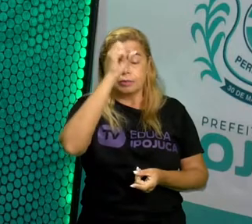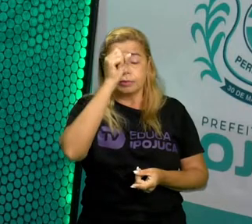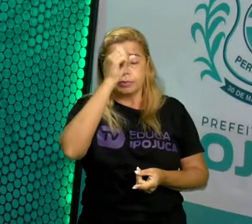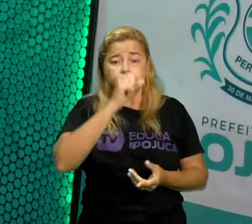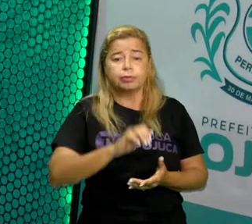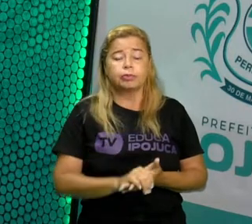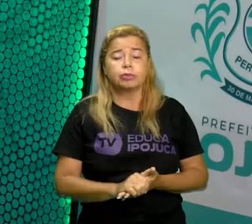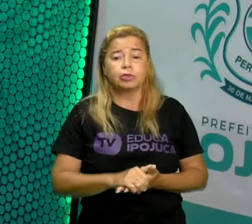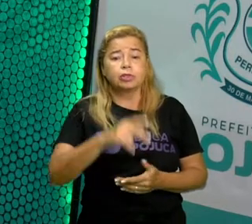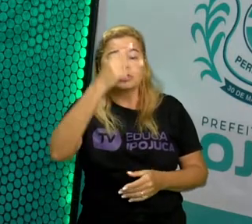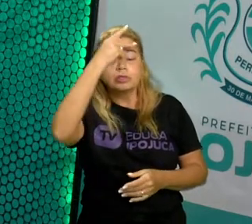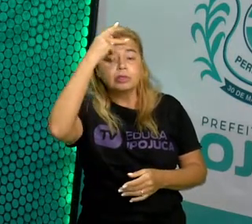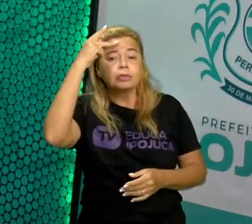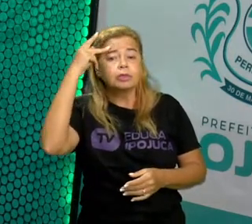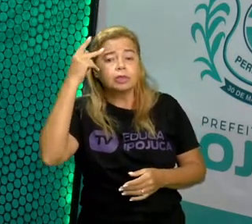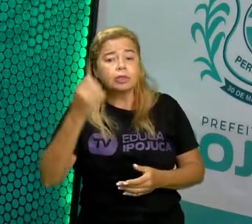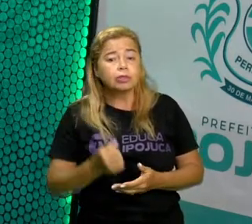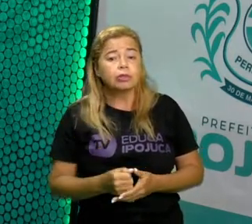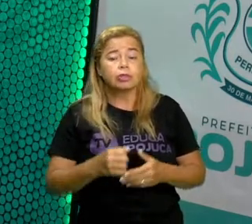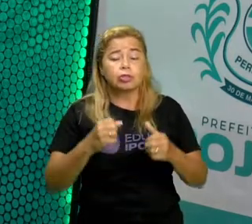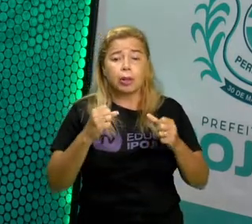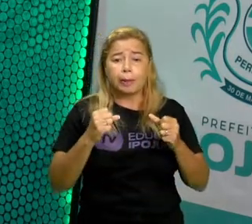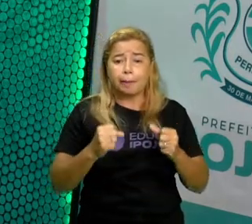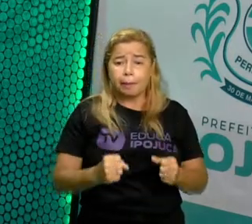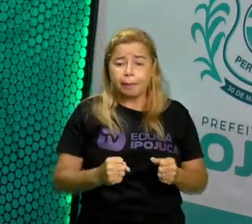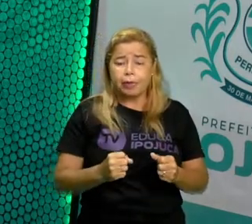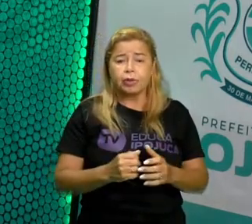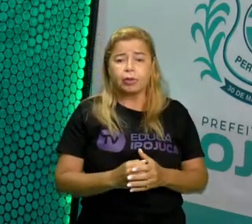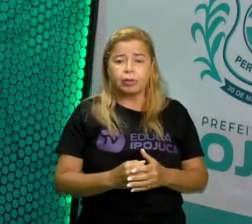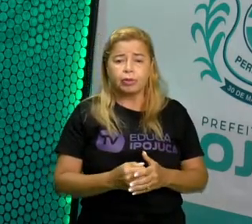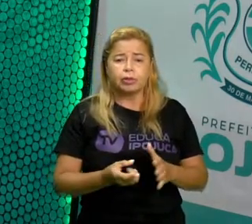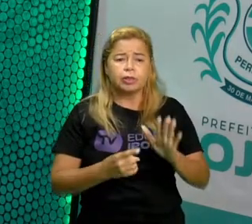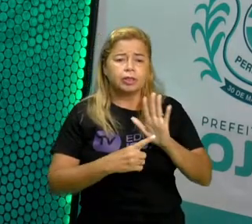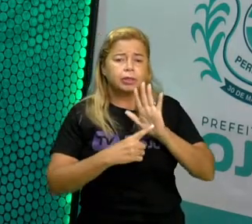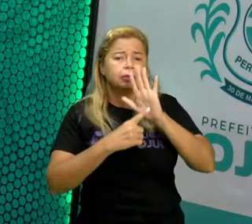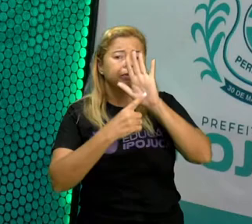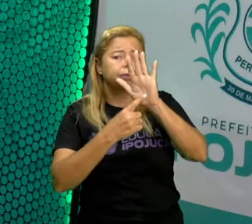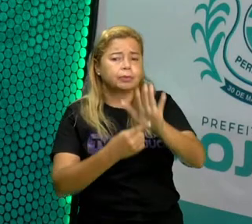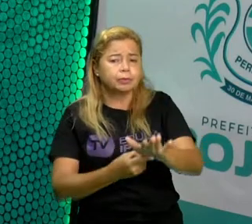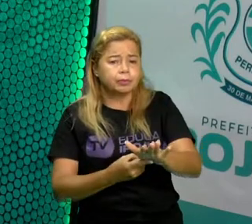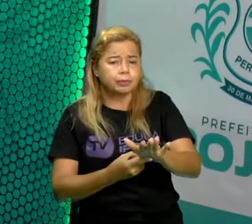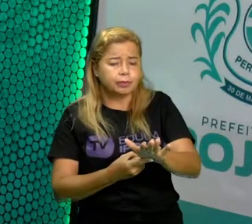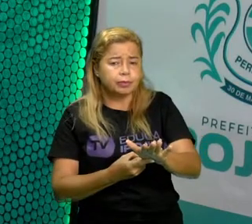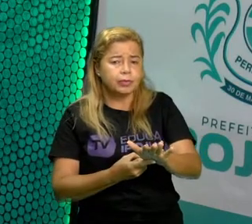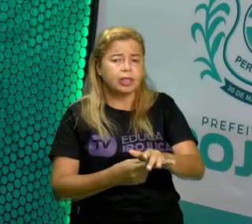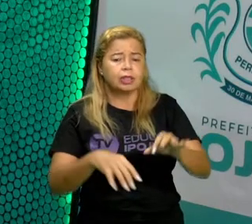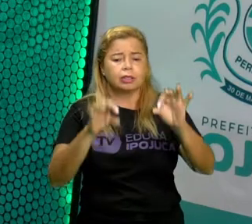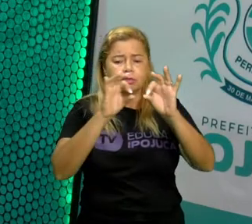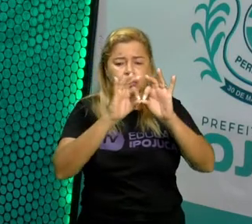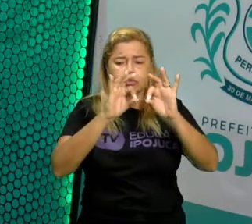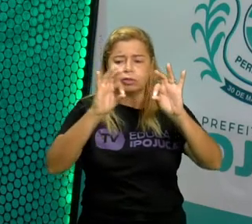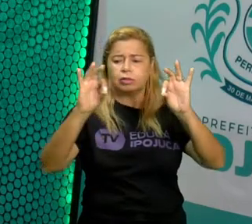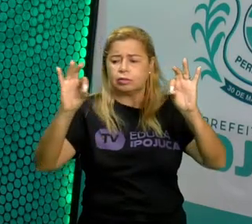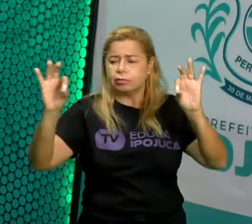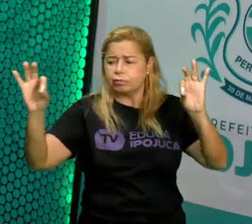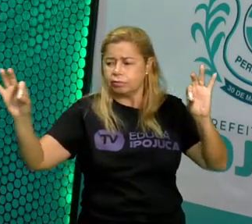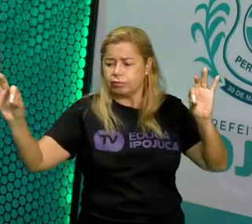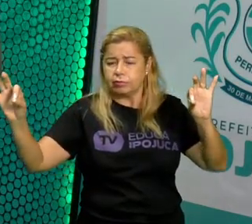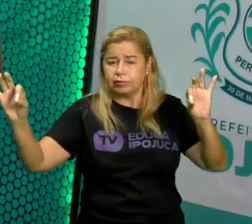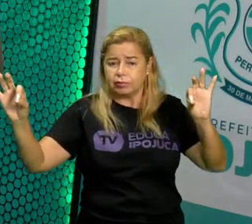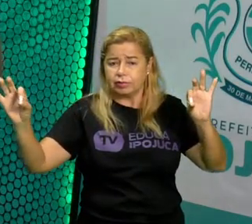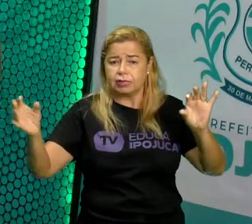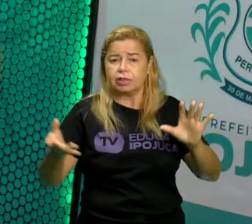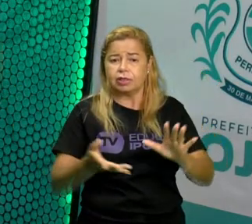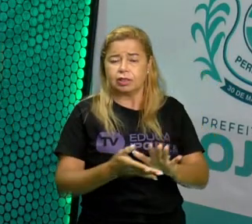podem ser expostas ou podem ser colocadas em uma linha reta a